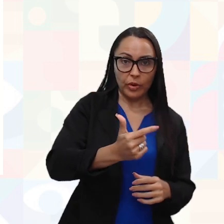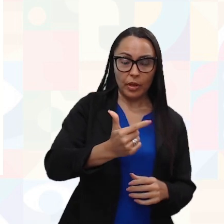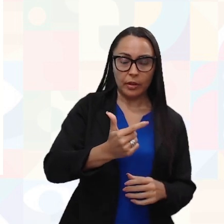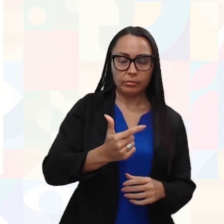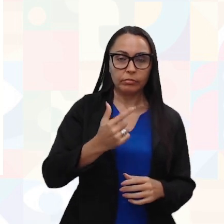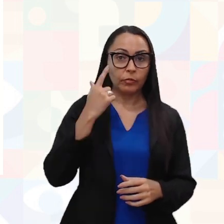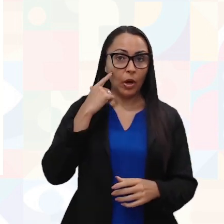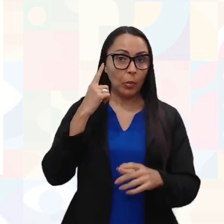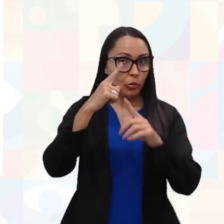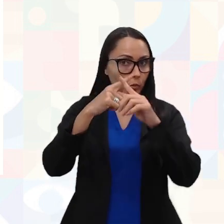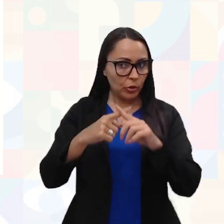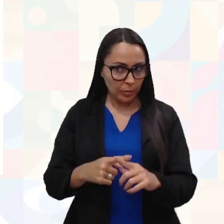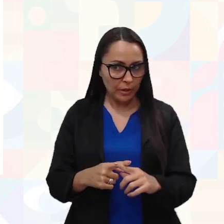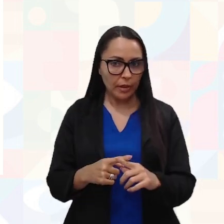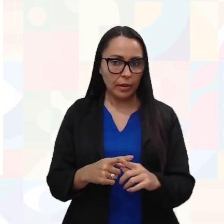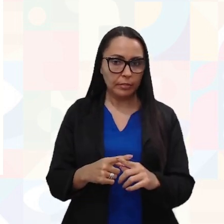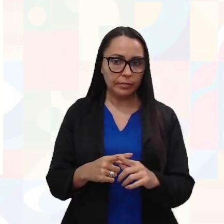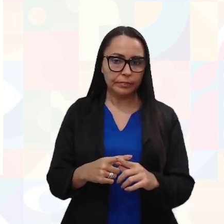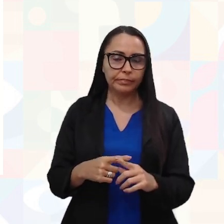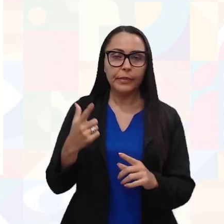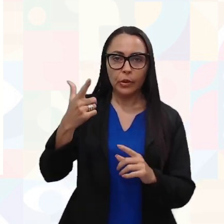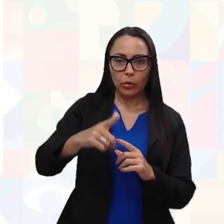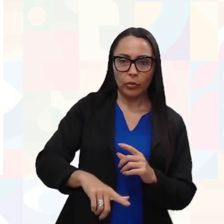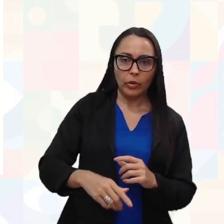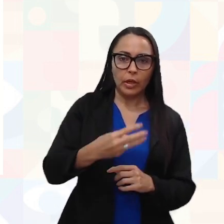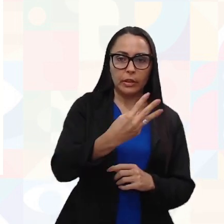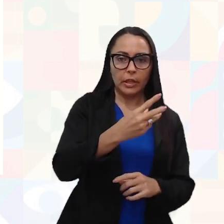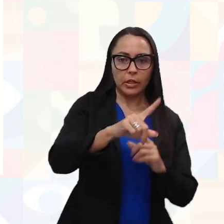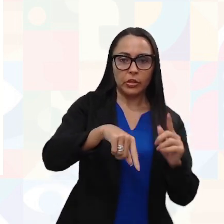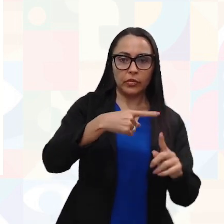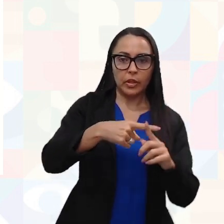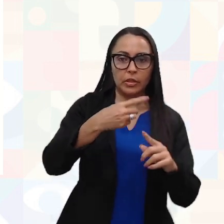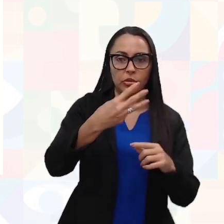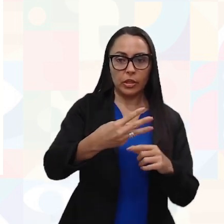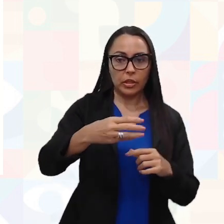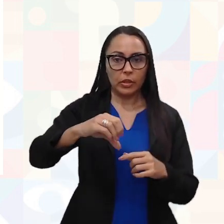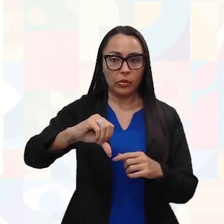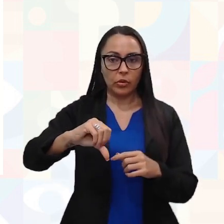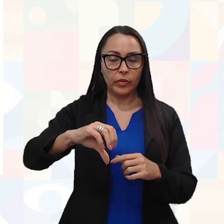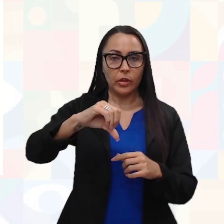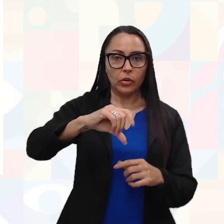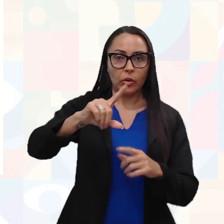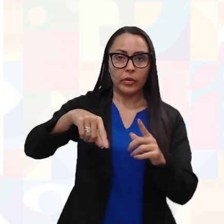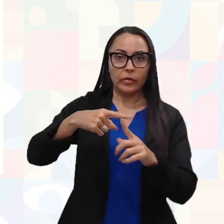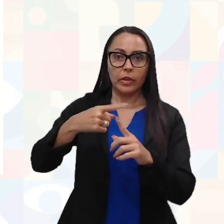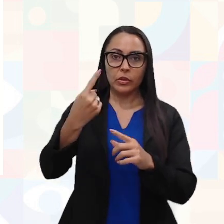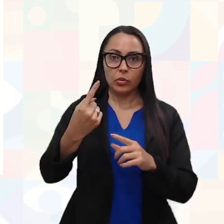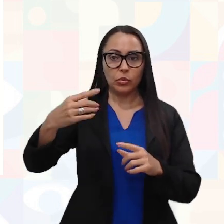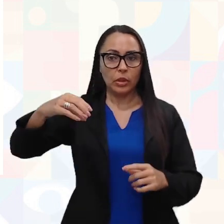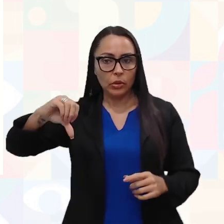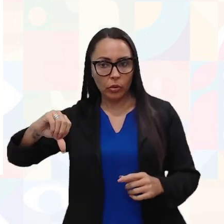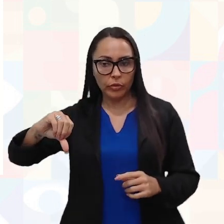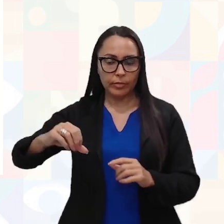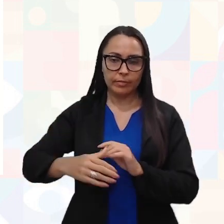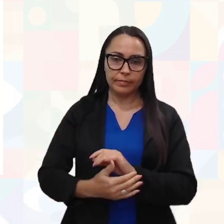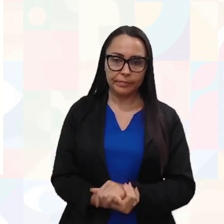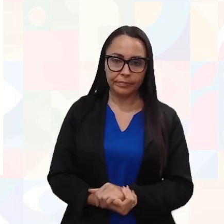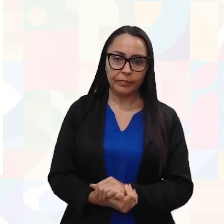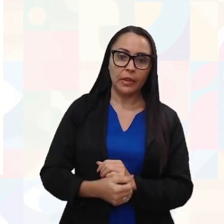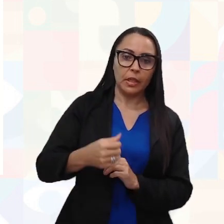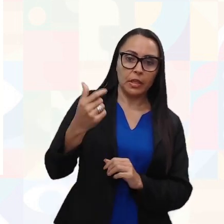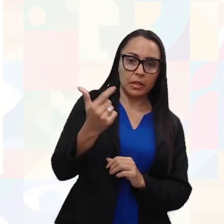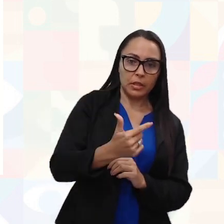vamos multiplicar os índices. Novamente. 3 vezes 3, dá 9. 9 vezes 1, dá 9. Segunda